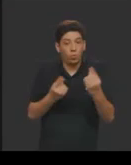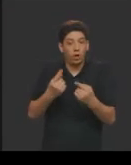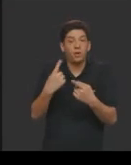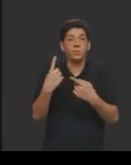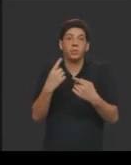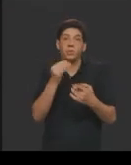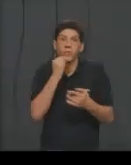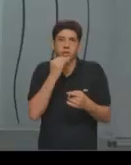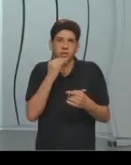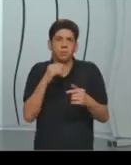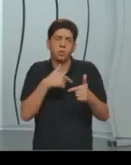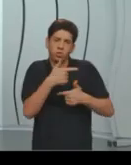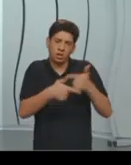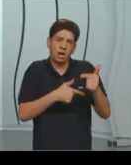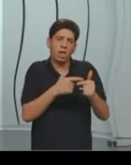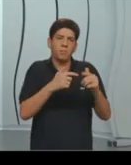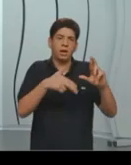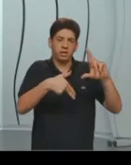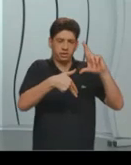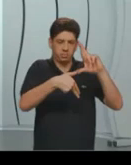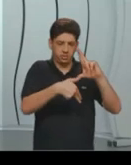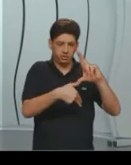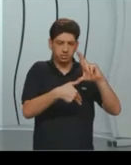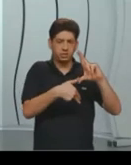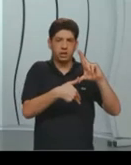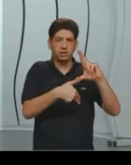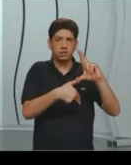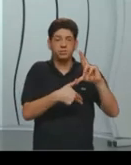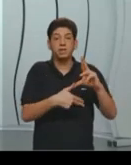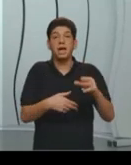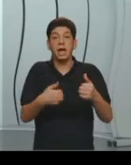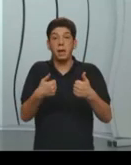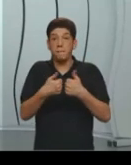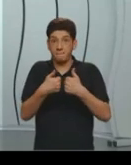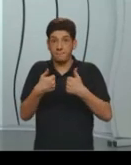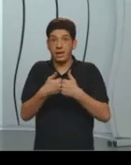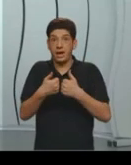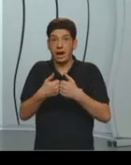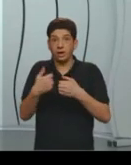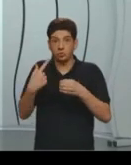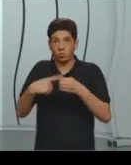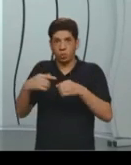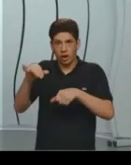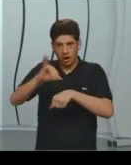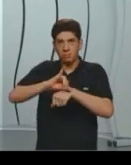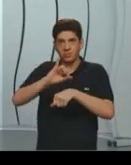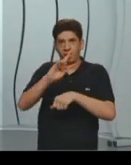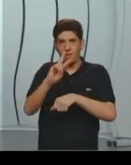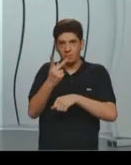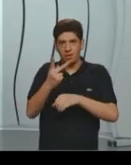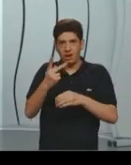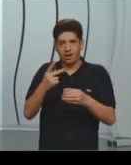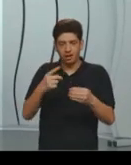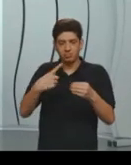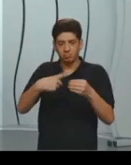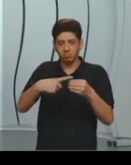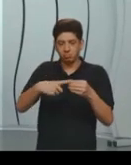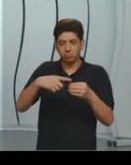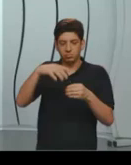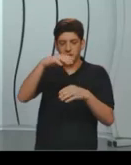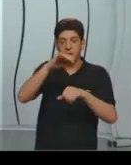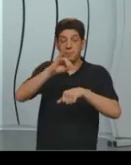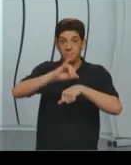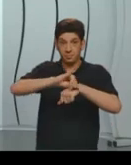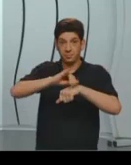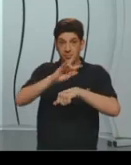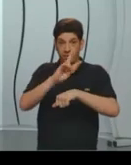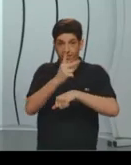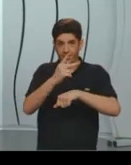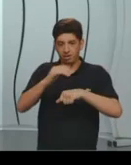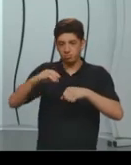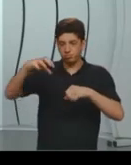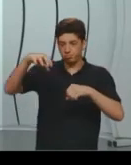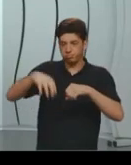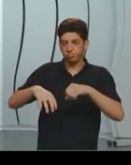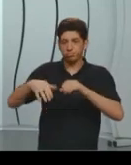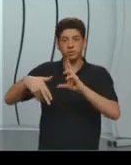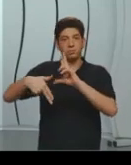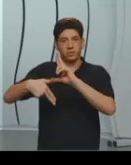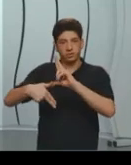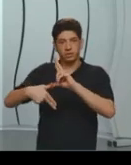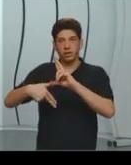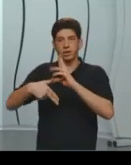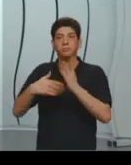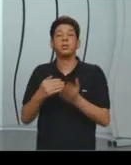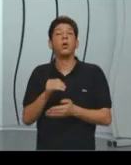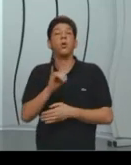Neves, que é uma cidade que fica do lado da região metropolitana, eu faço essa comparação. E Belo Horizonte, o IDH de Belo Horizonte, ele